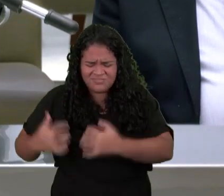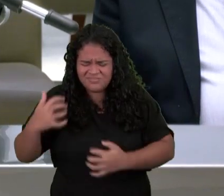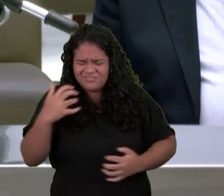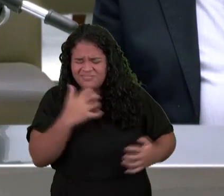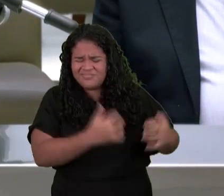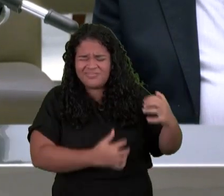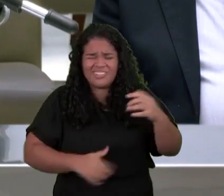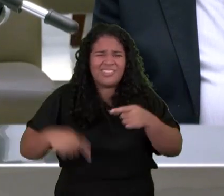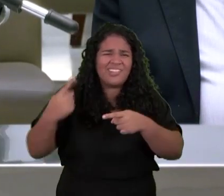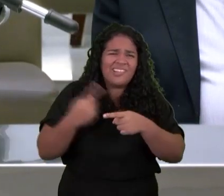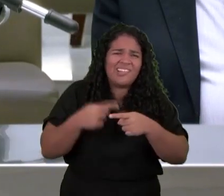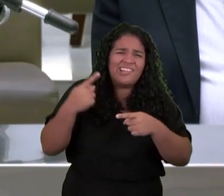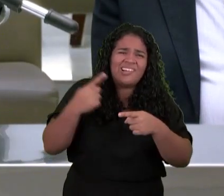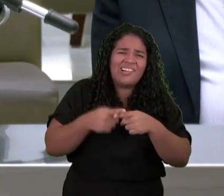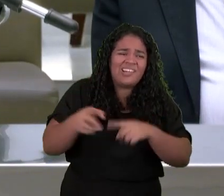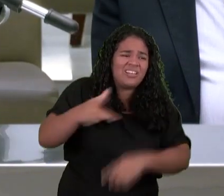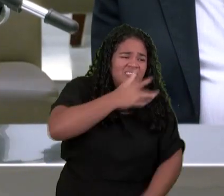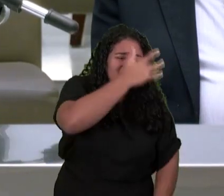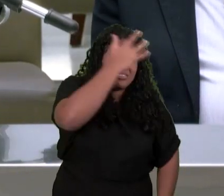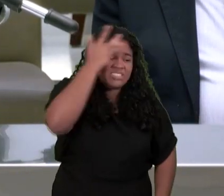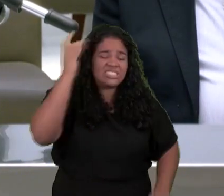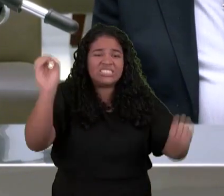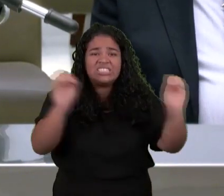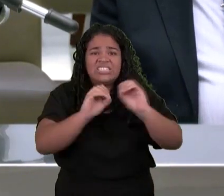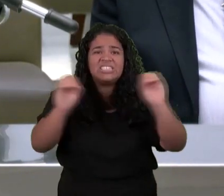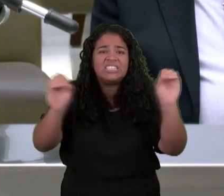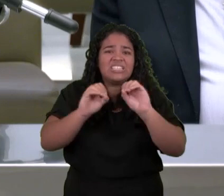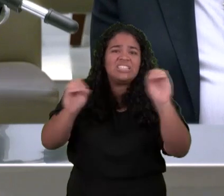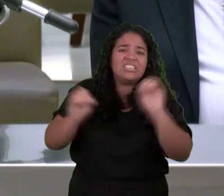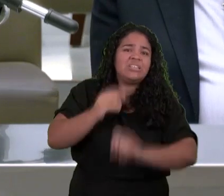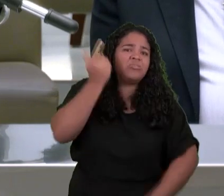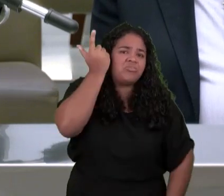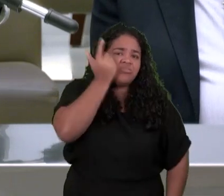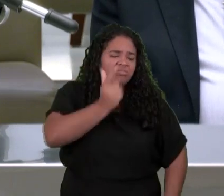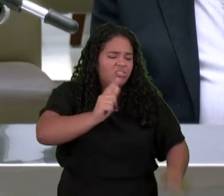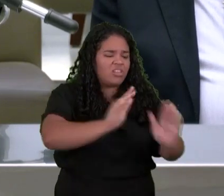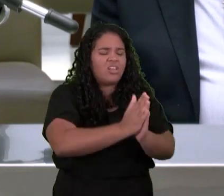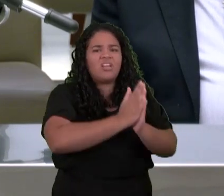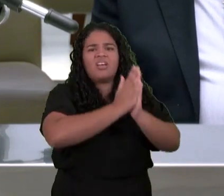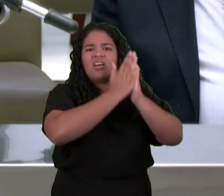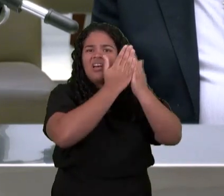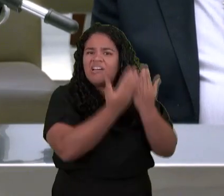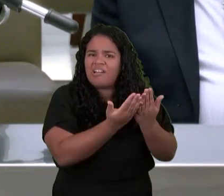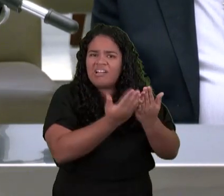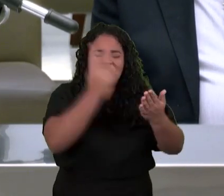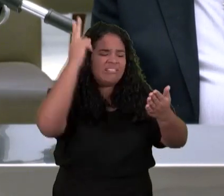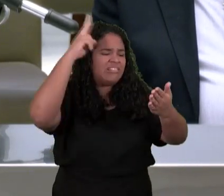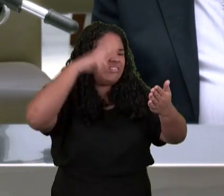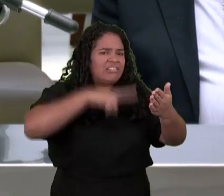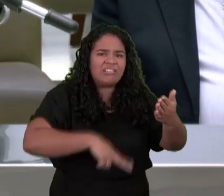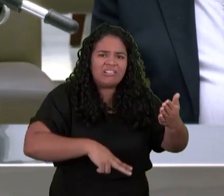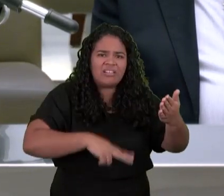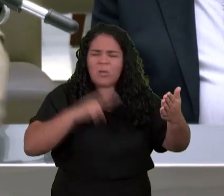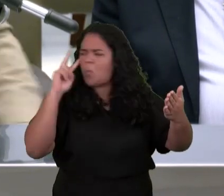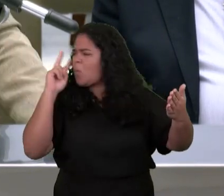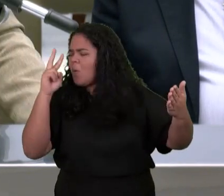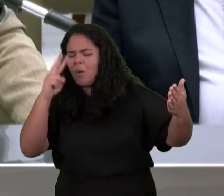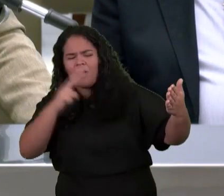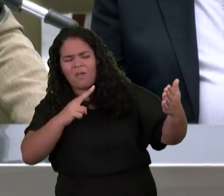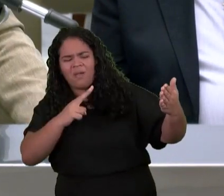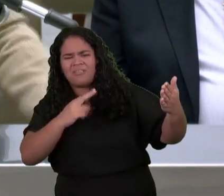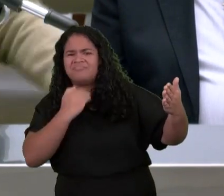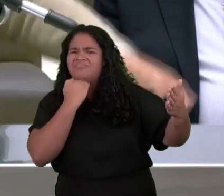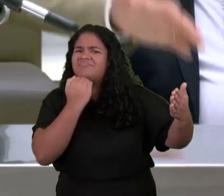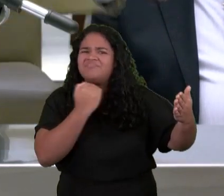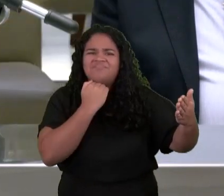Ninguém For achado Digno De abrir O livro Nem De o ler Nem De olhar Para ele